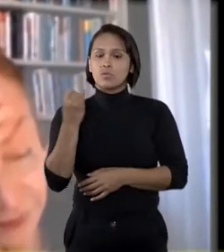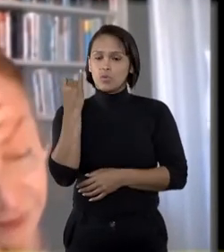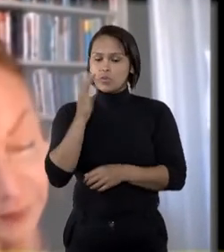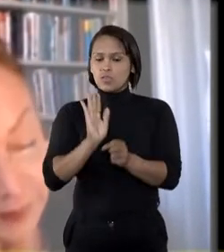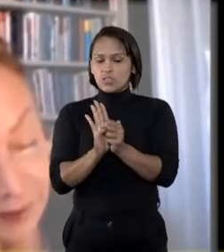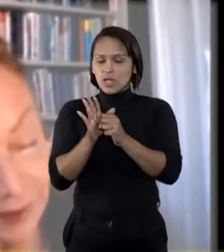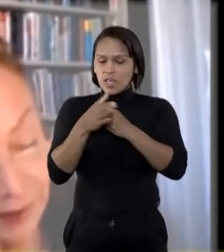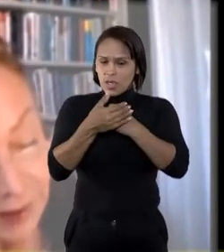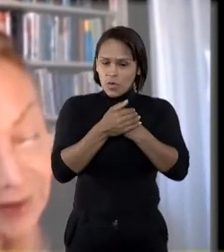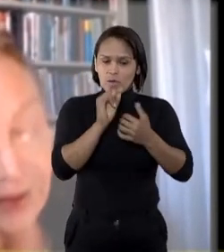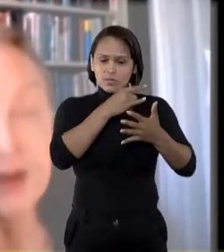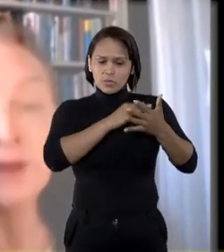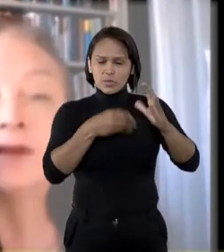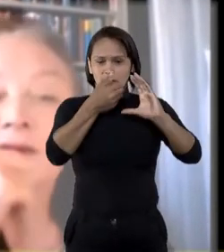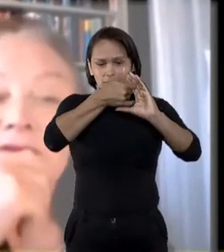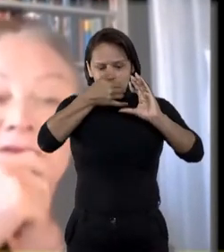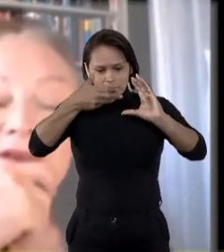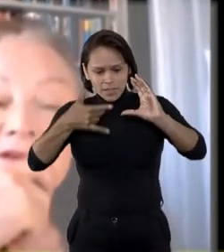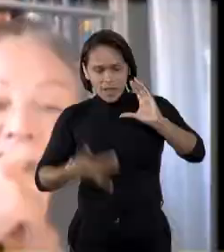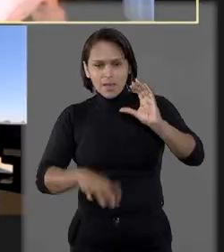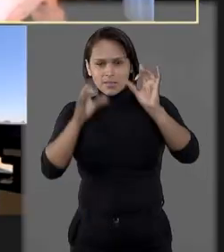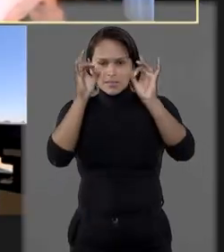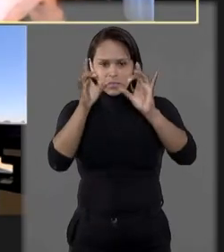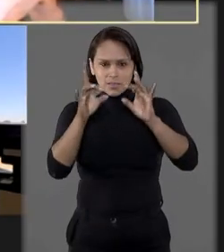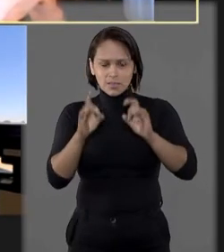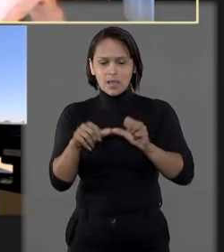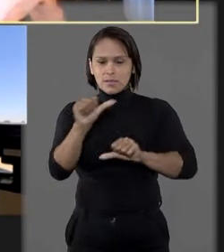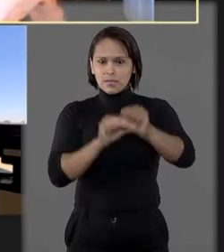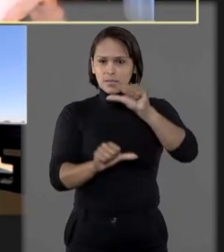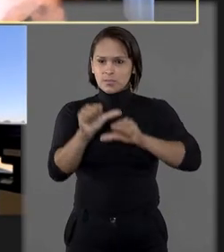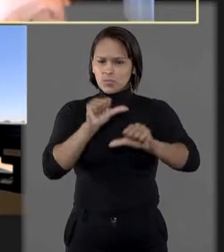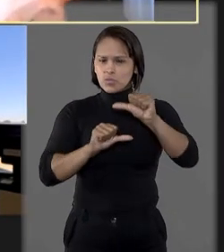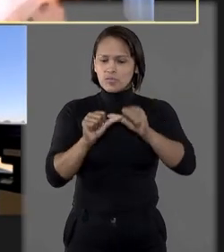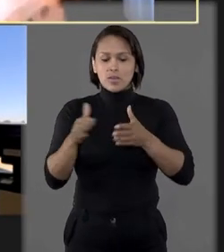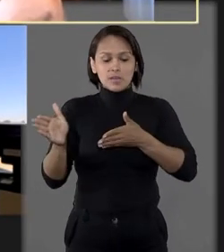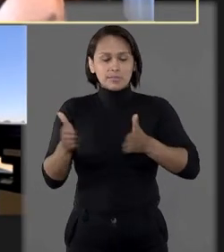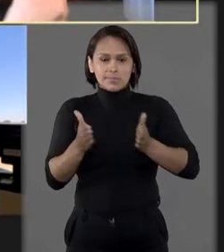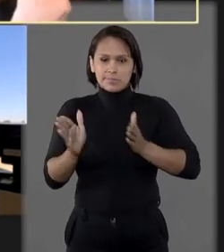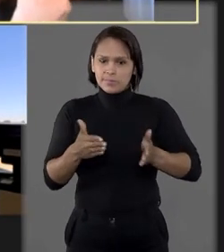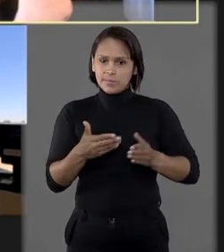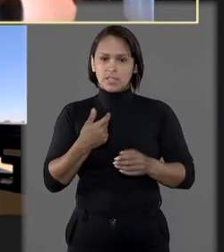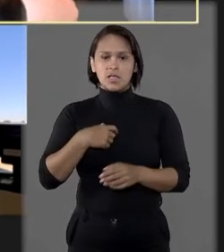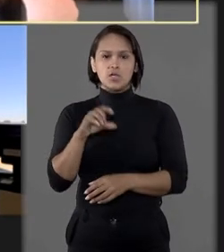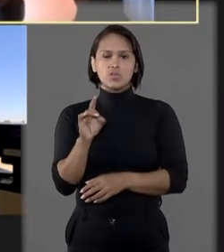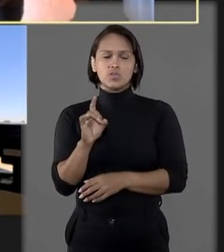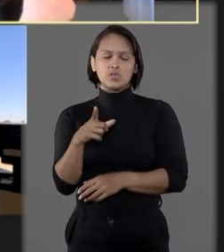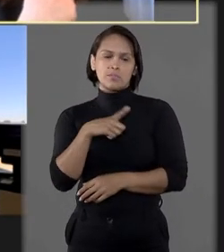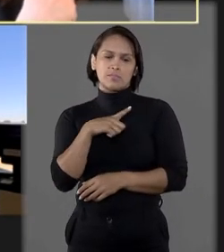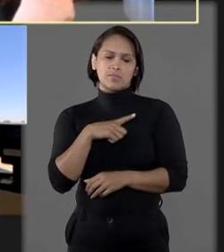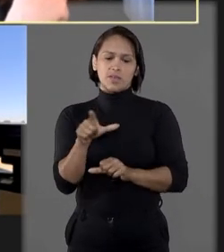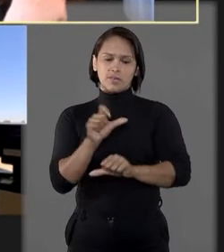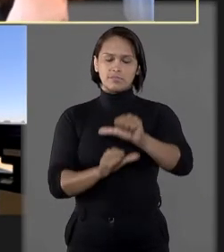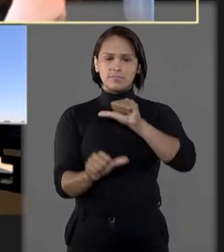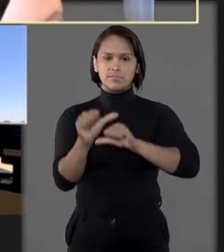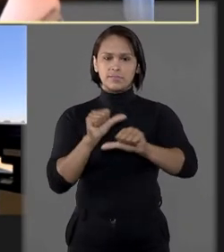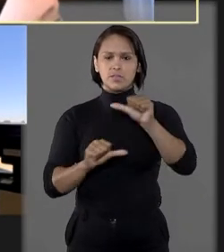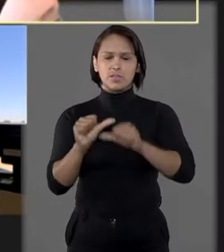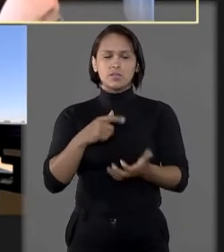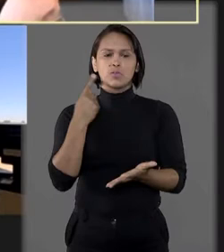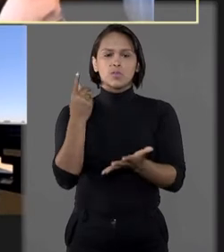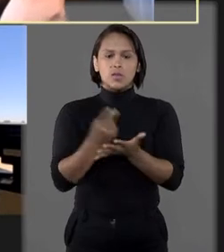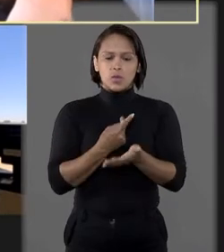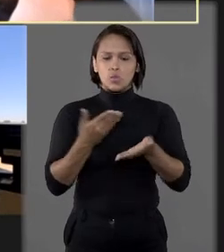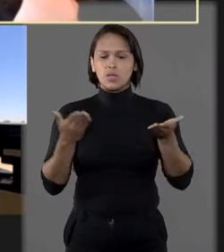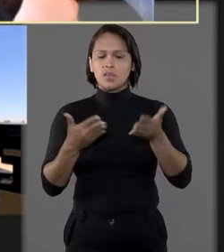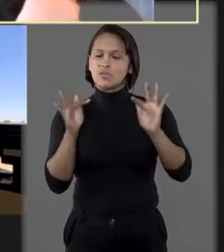é que a guarda, por ter características peculiares, é modificável a qualquer tempo, bastando que haja alteração nas circunstâncias